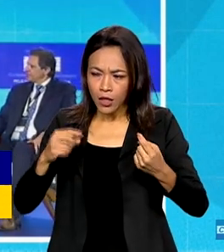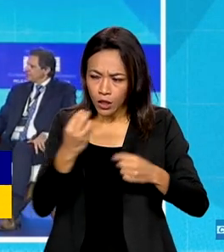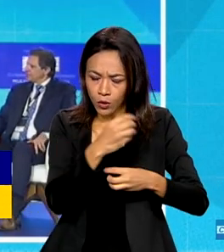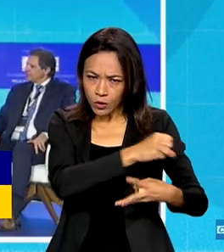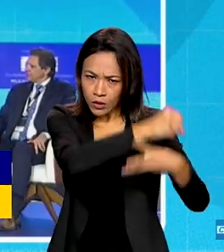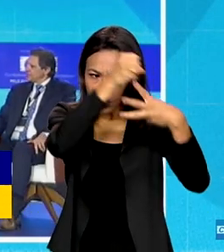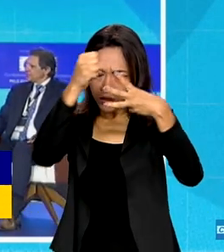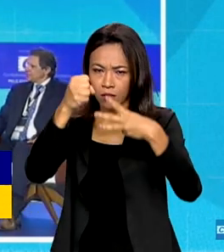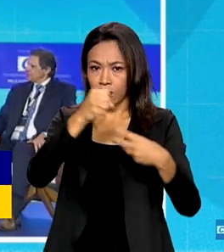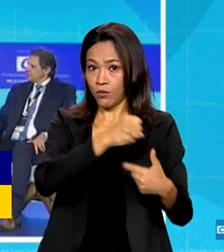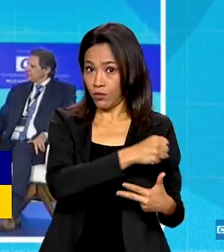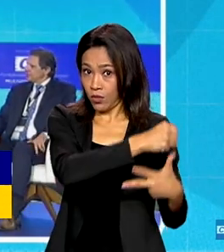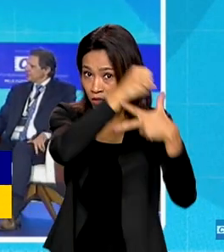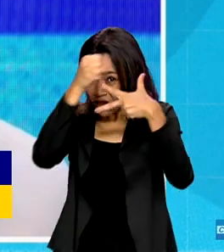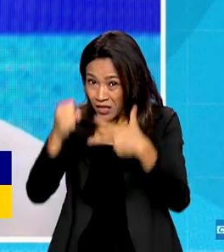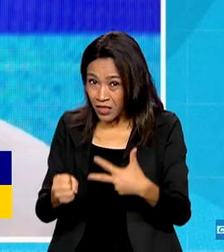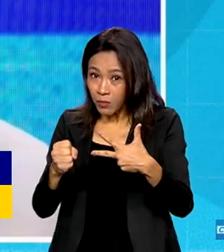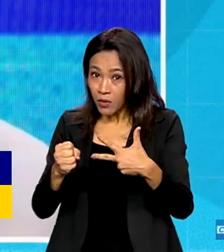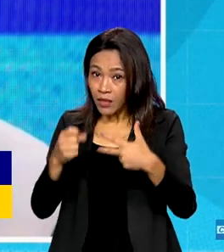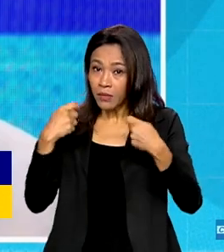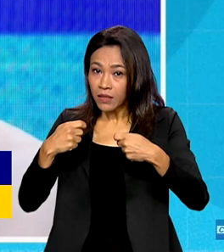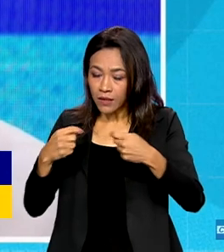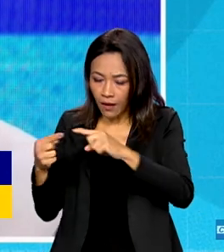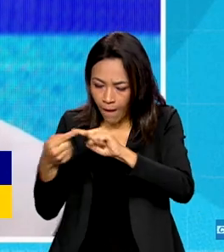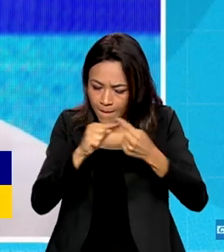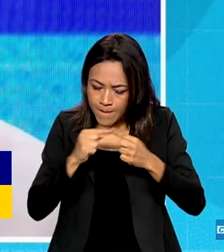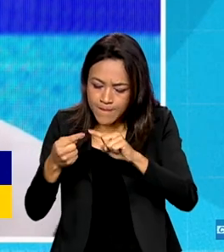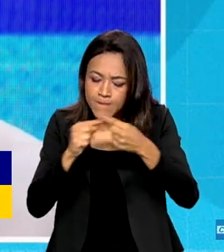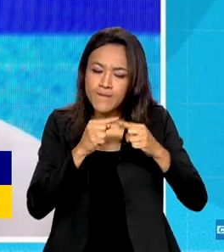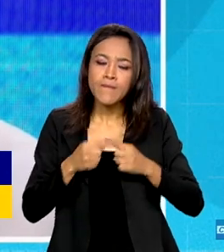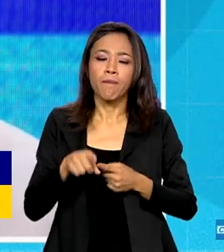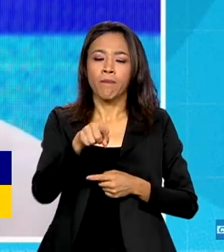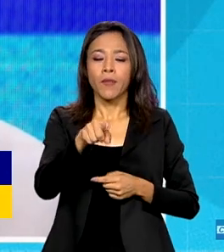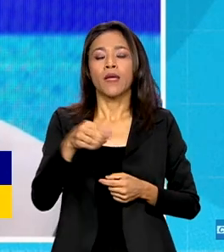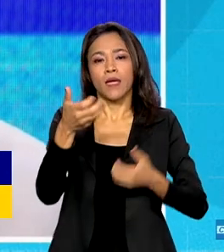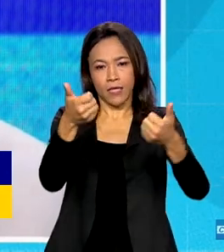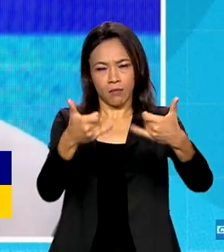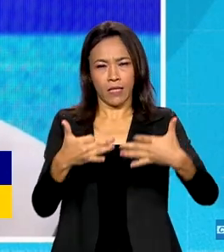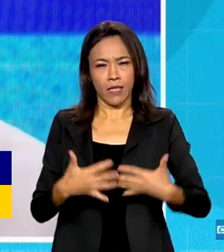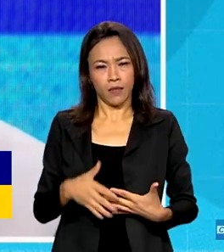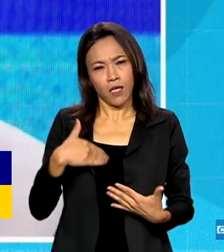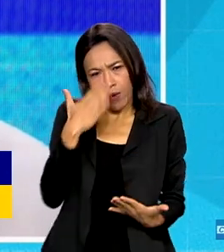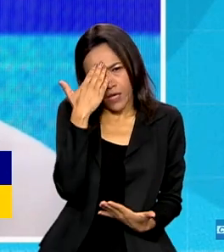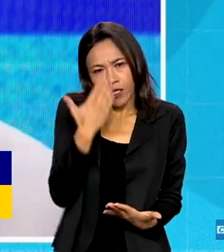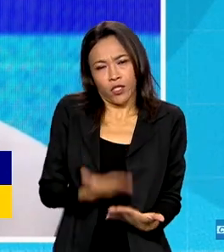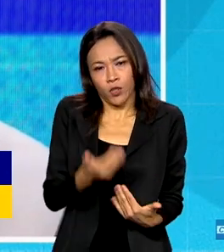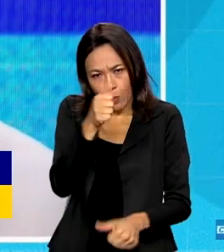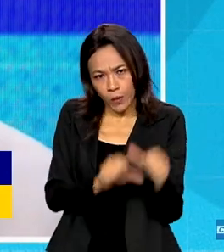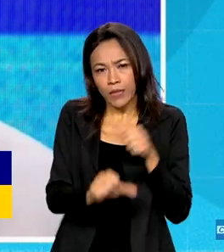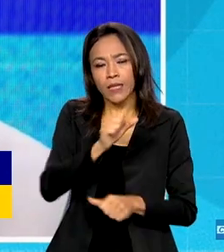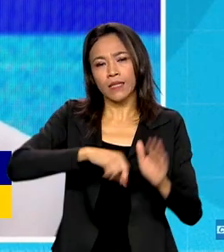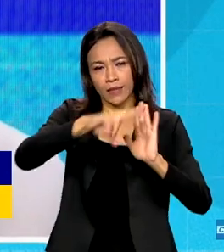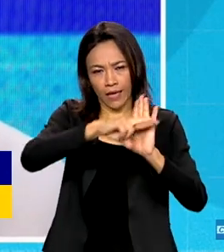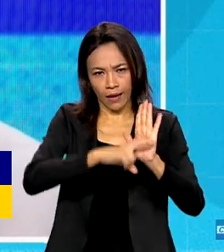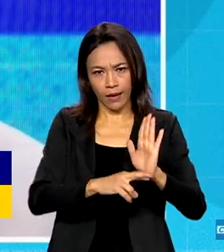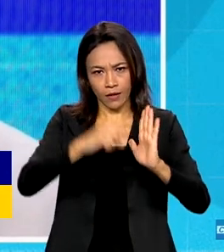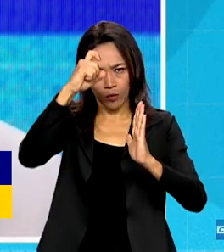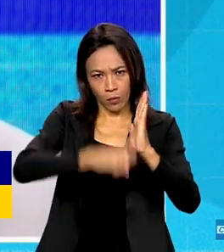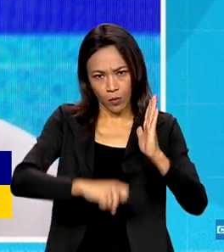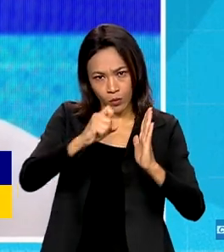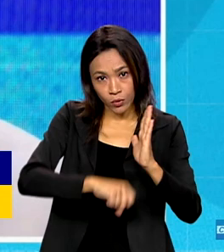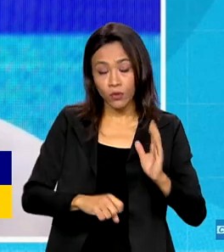que a reforma tributária tenha sucesso. Ao fazermos a reforma tributária, eu tenho muita crença de que a faremos, tanto na Câmara